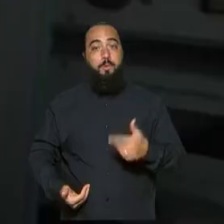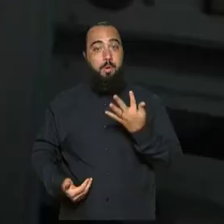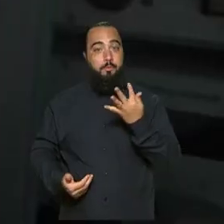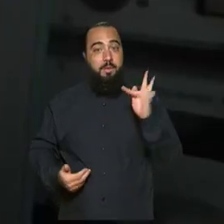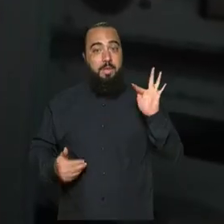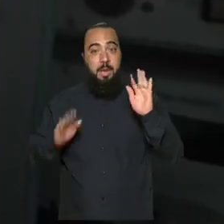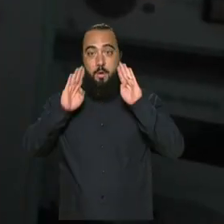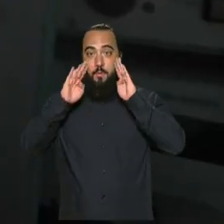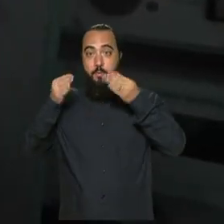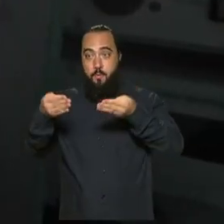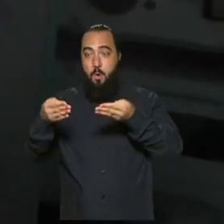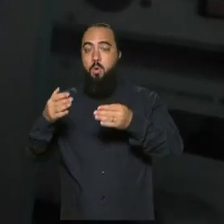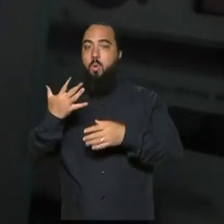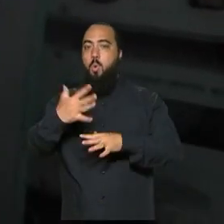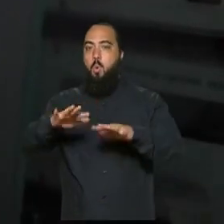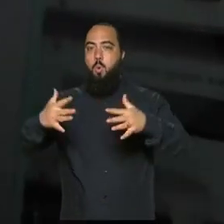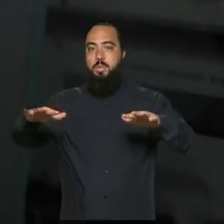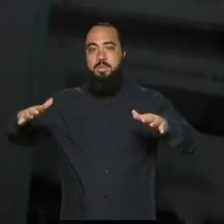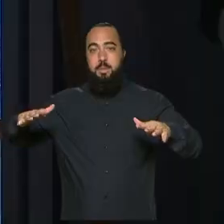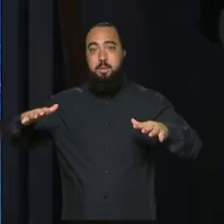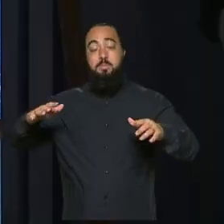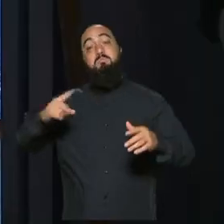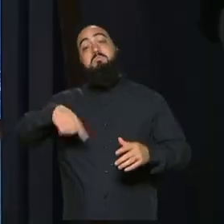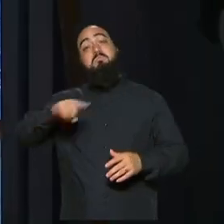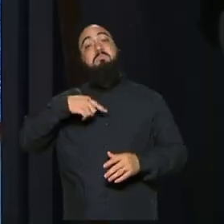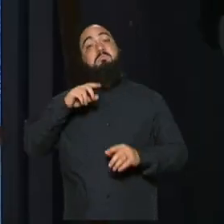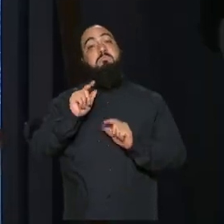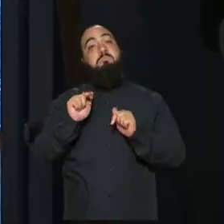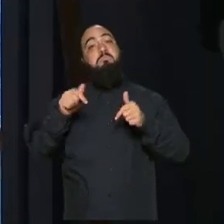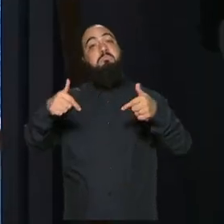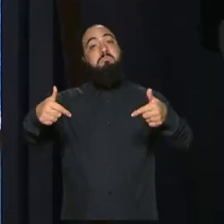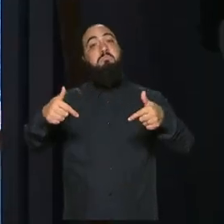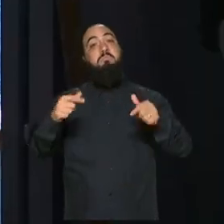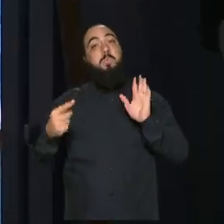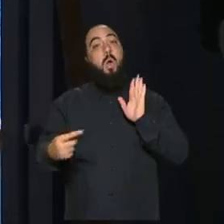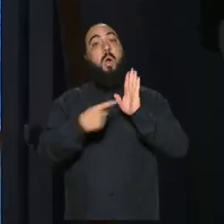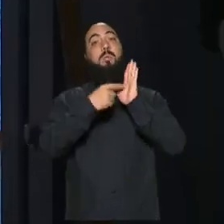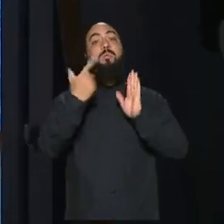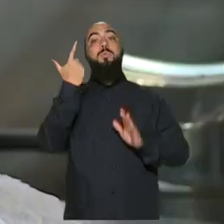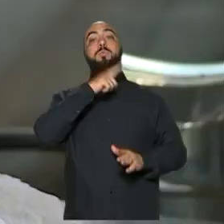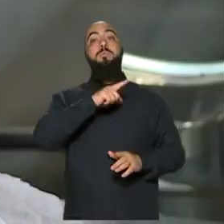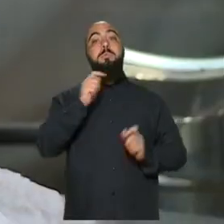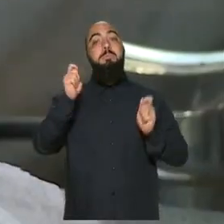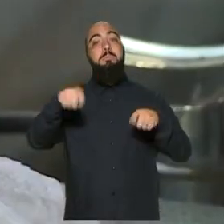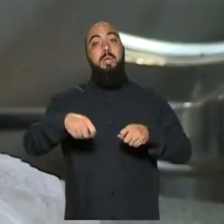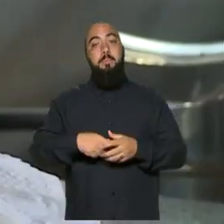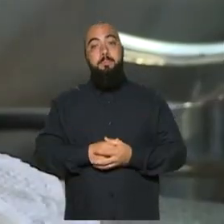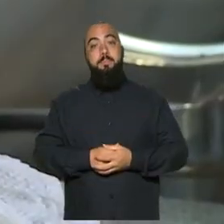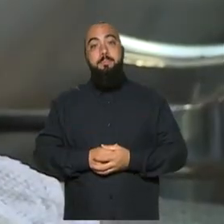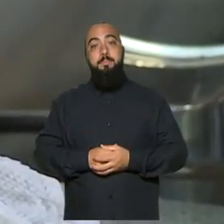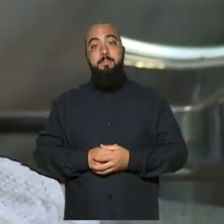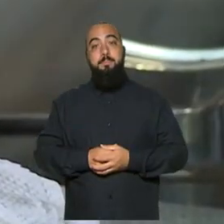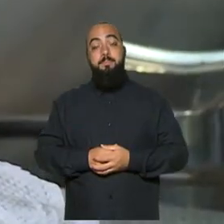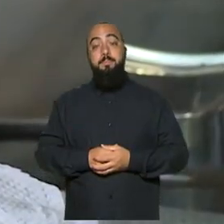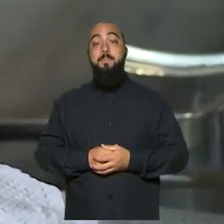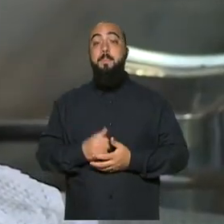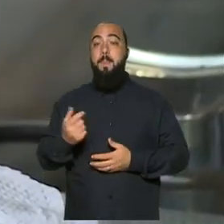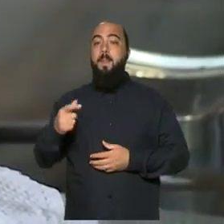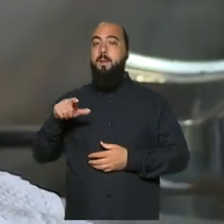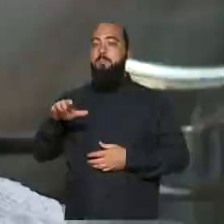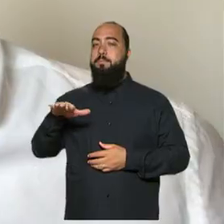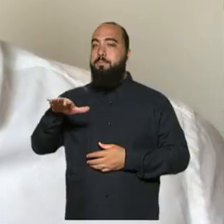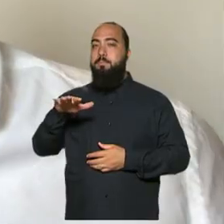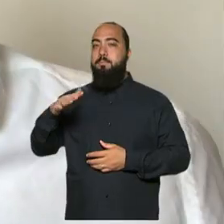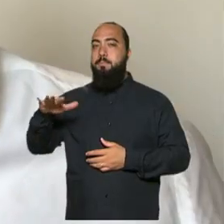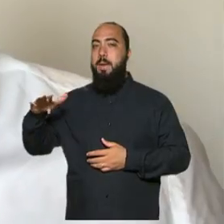voltada para o oceano e o que a gente busca alcançar com os resultados da década. O maré de ciência, ele uma construção